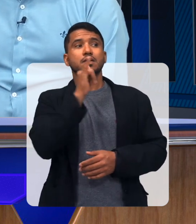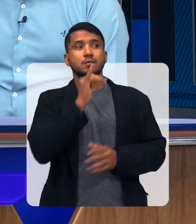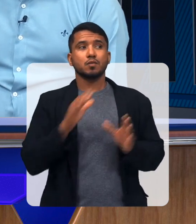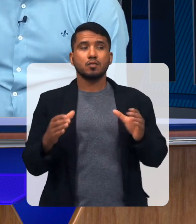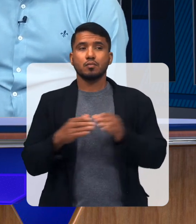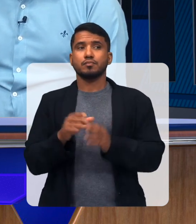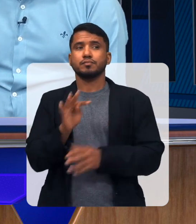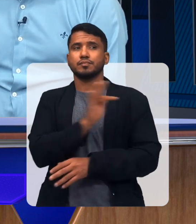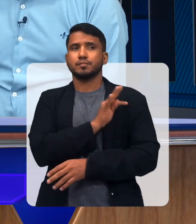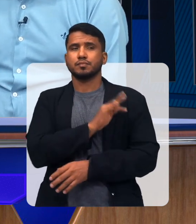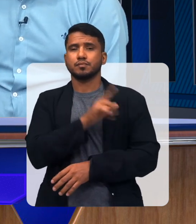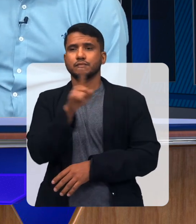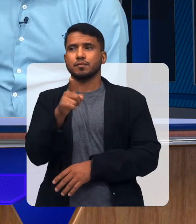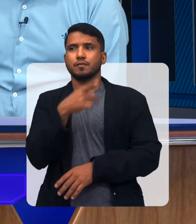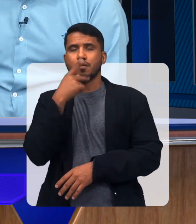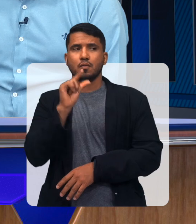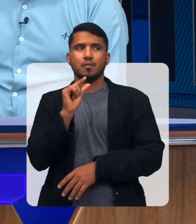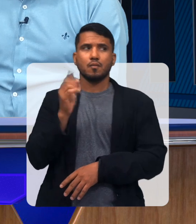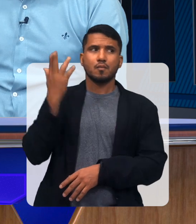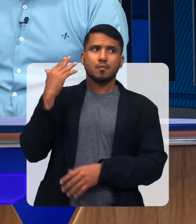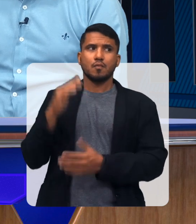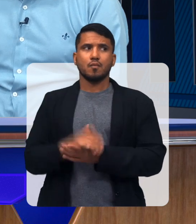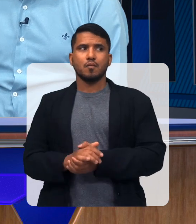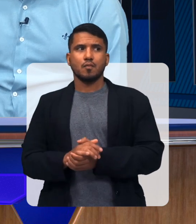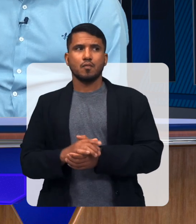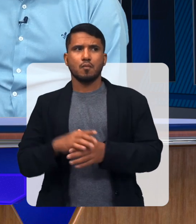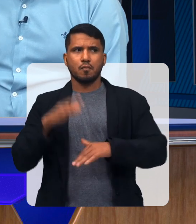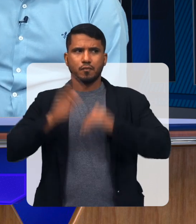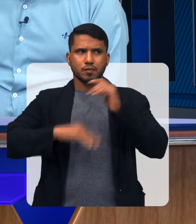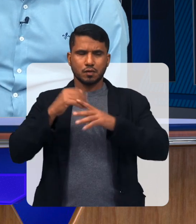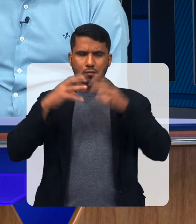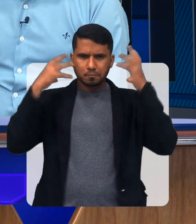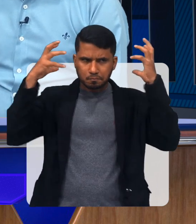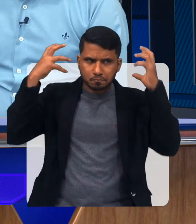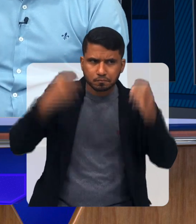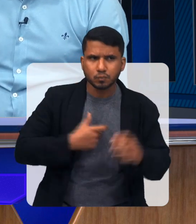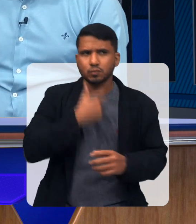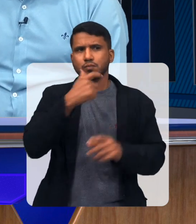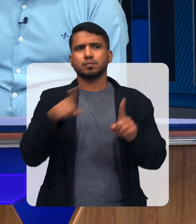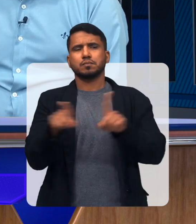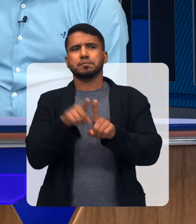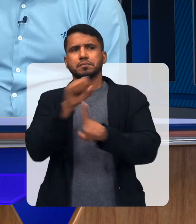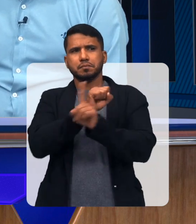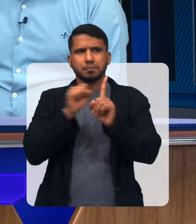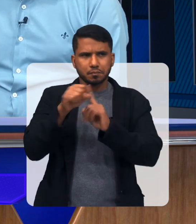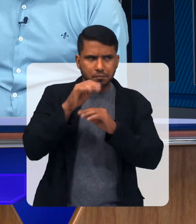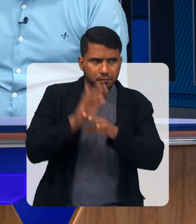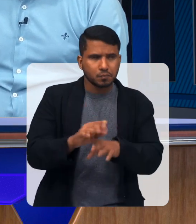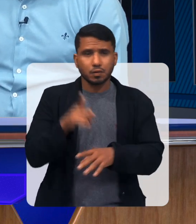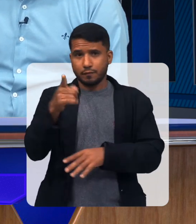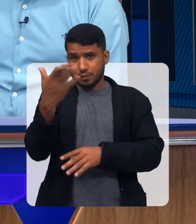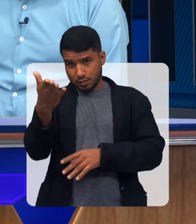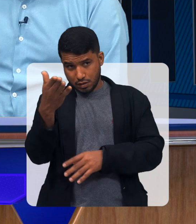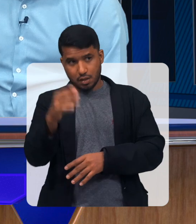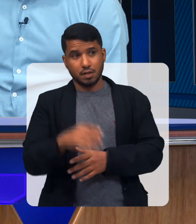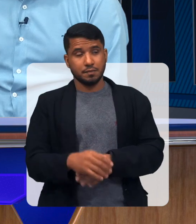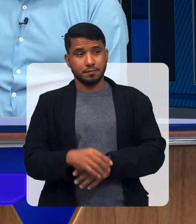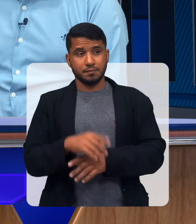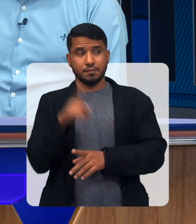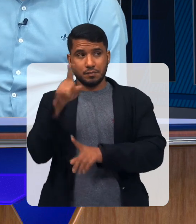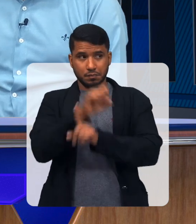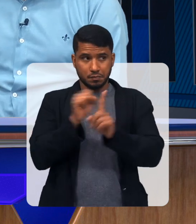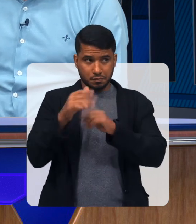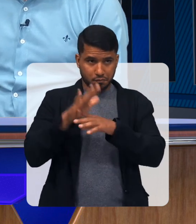Qual a importância Por exemplo De uma equipe técnica Que você falou agora pouco Forma audiólogo Assistente social Que é o seu